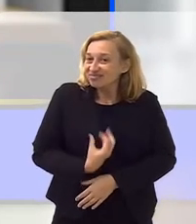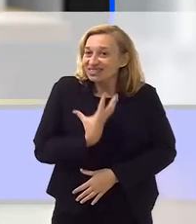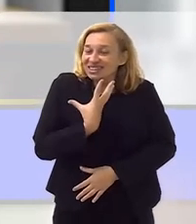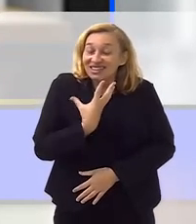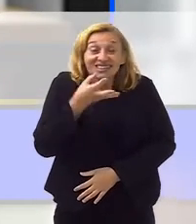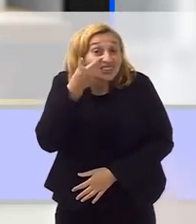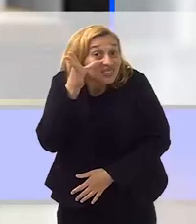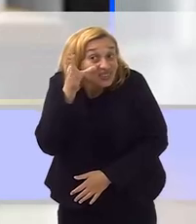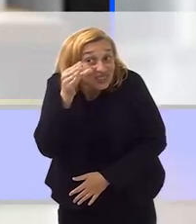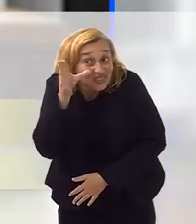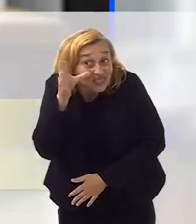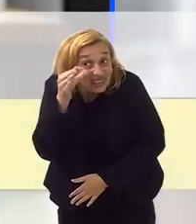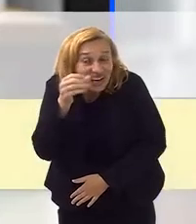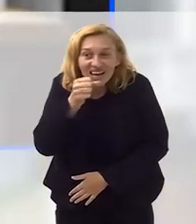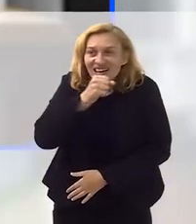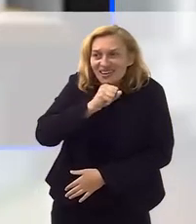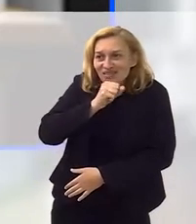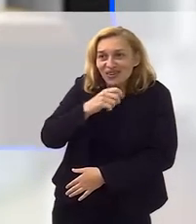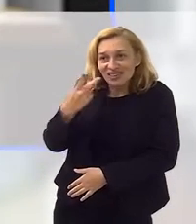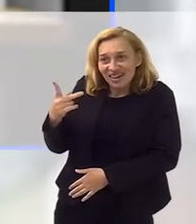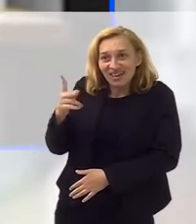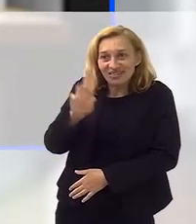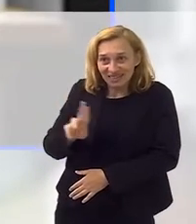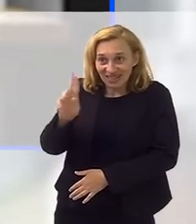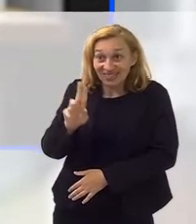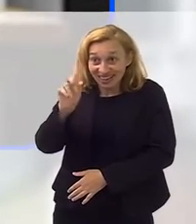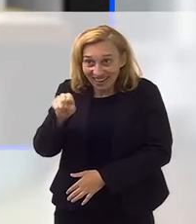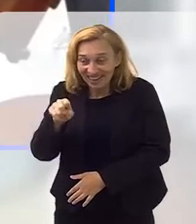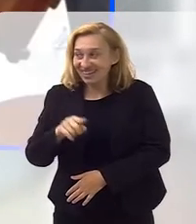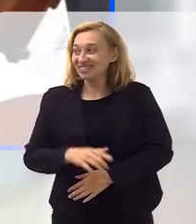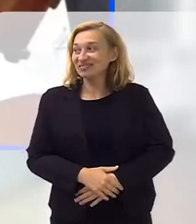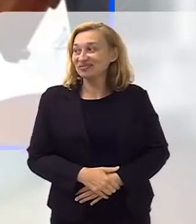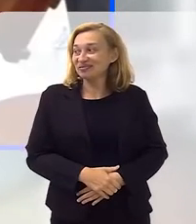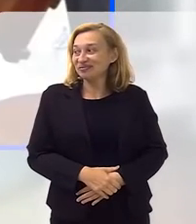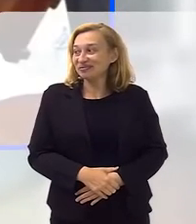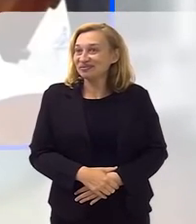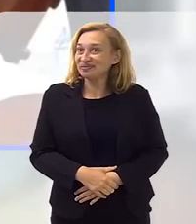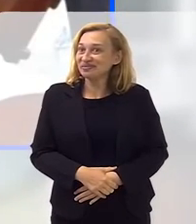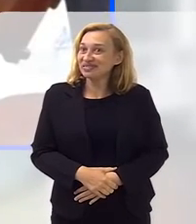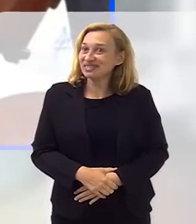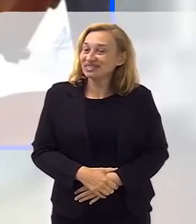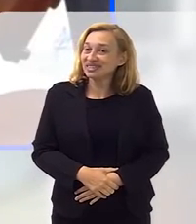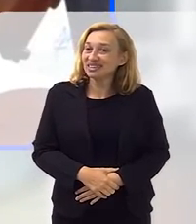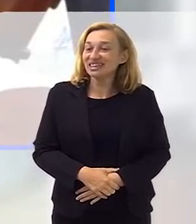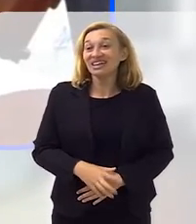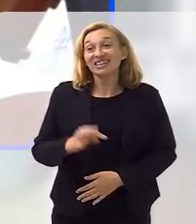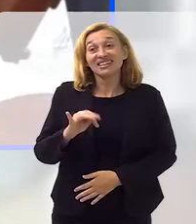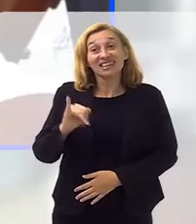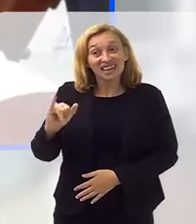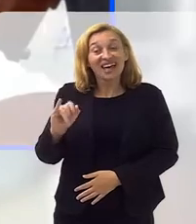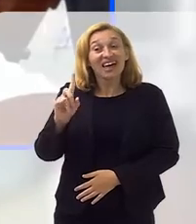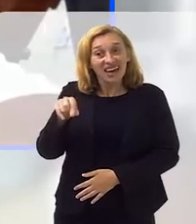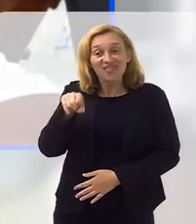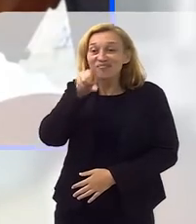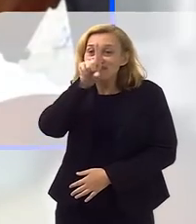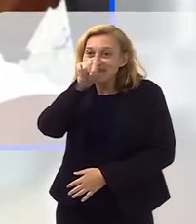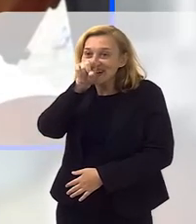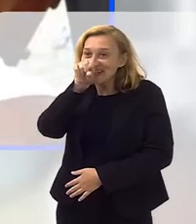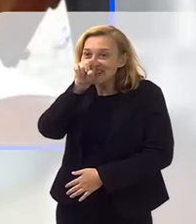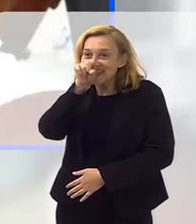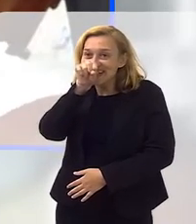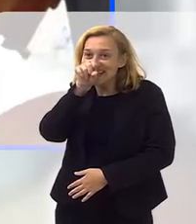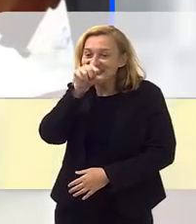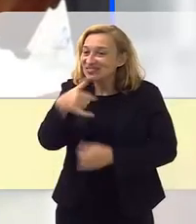expressão curiosa que a avó dela usava, não é? É, Thier era um